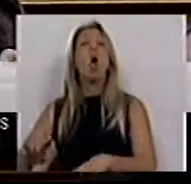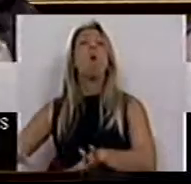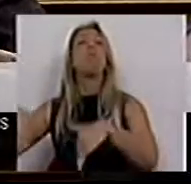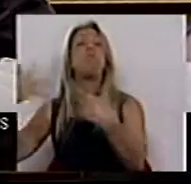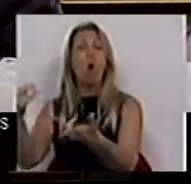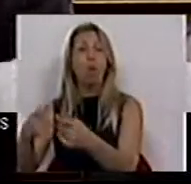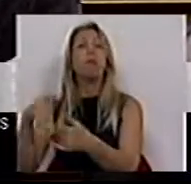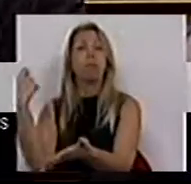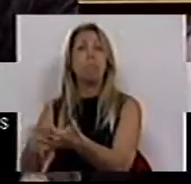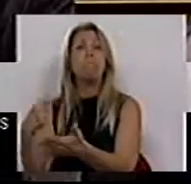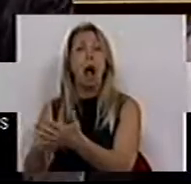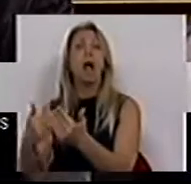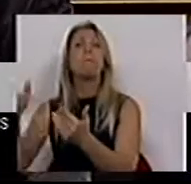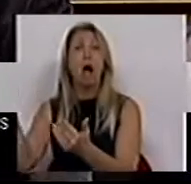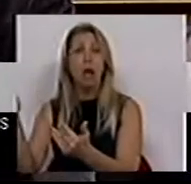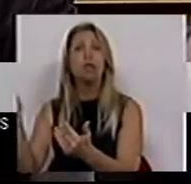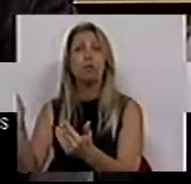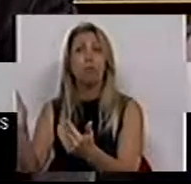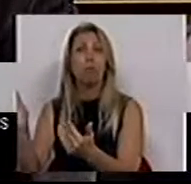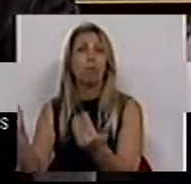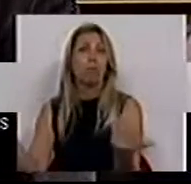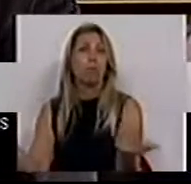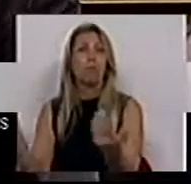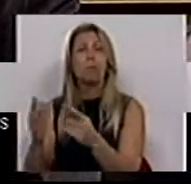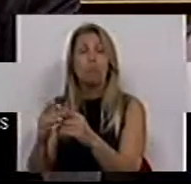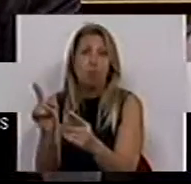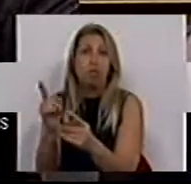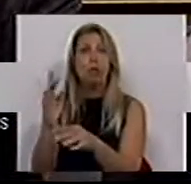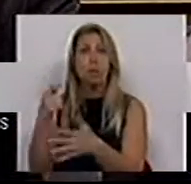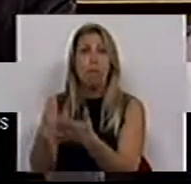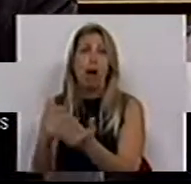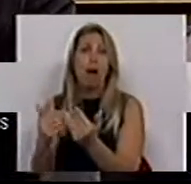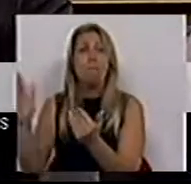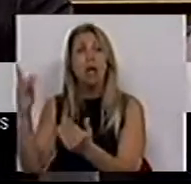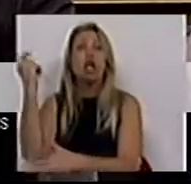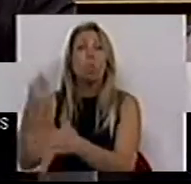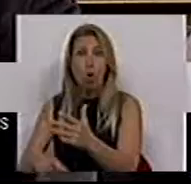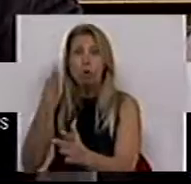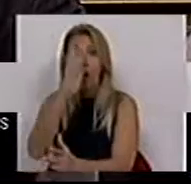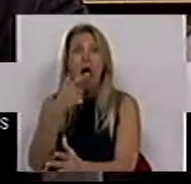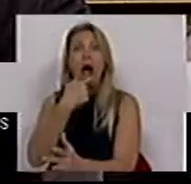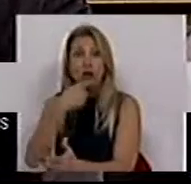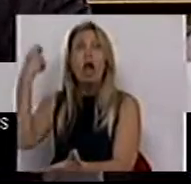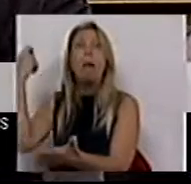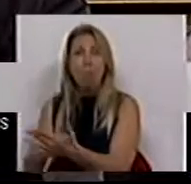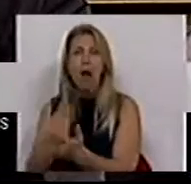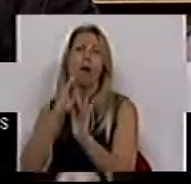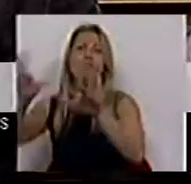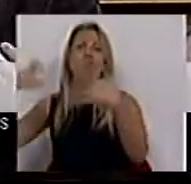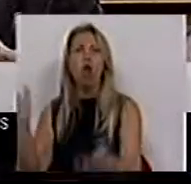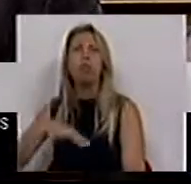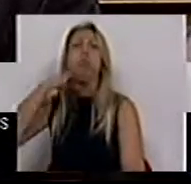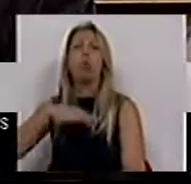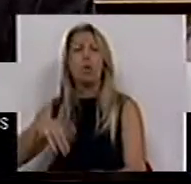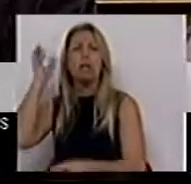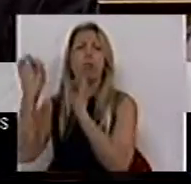ter aqui um maior pagamento de imposto. Mas desde que pague, está autorizado a fazer essa poluição. Nós vemos,